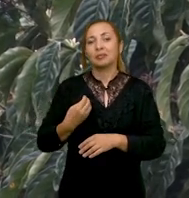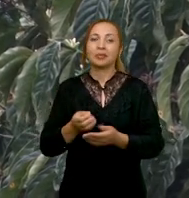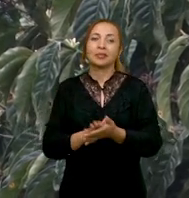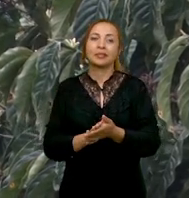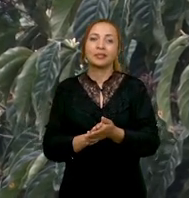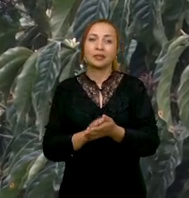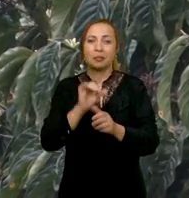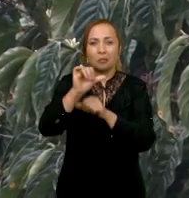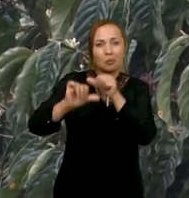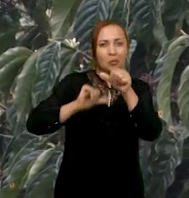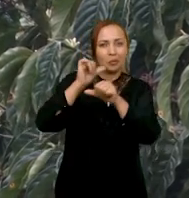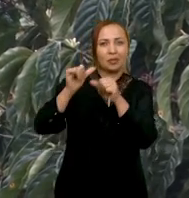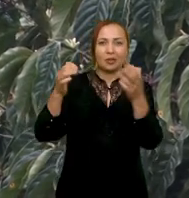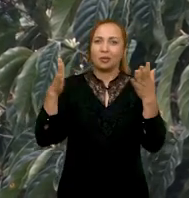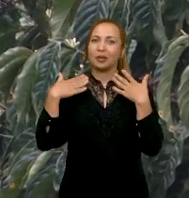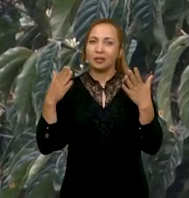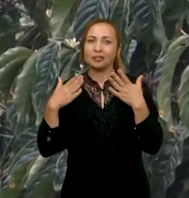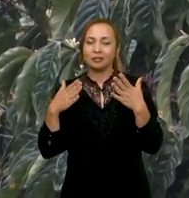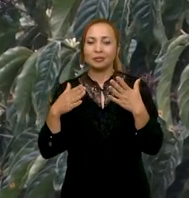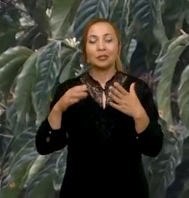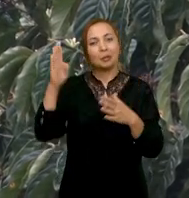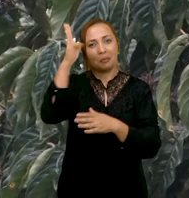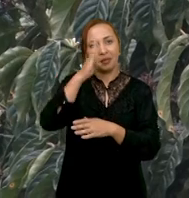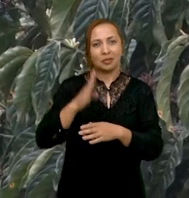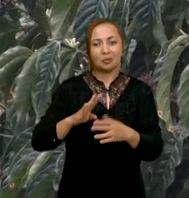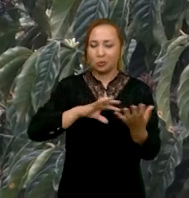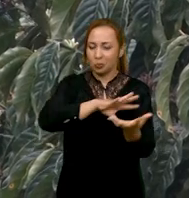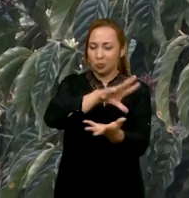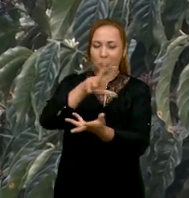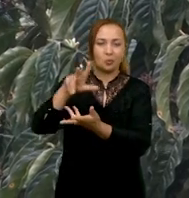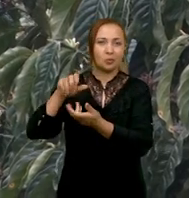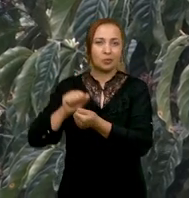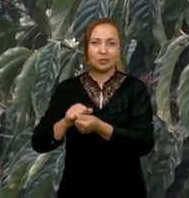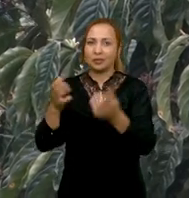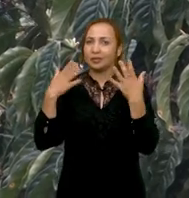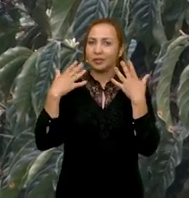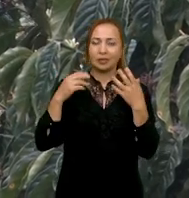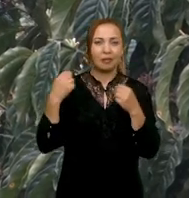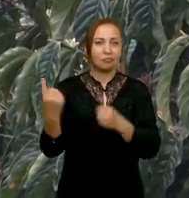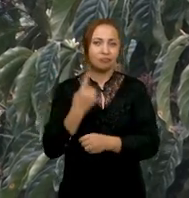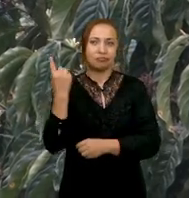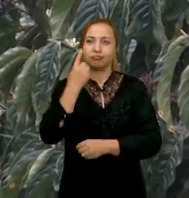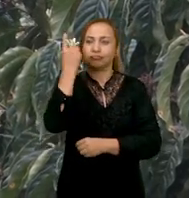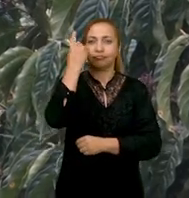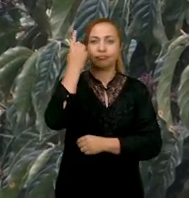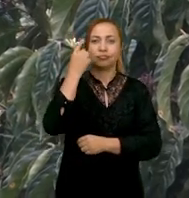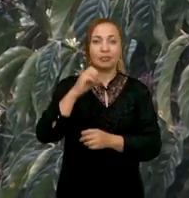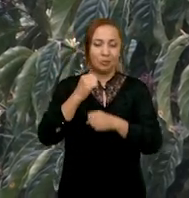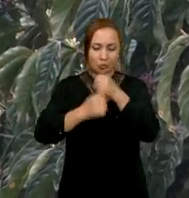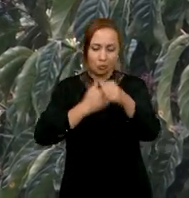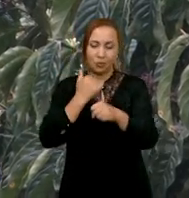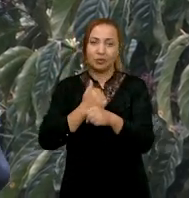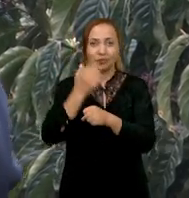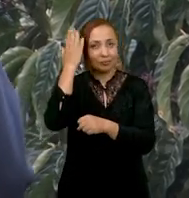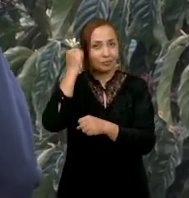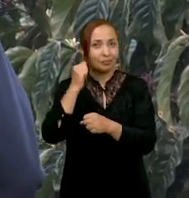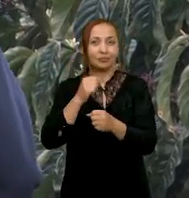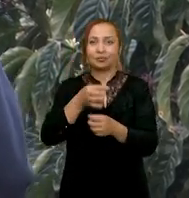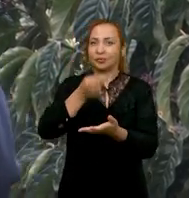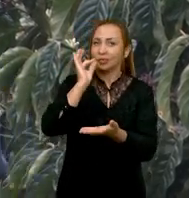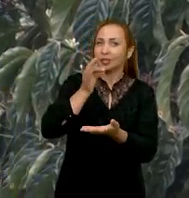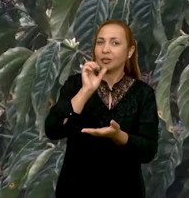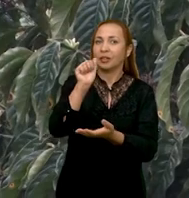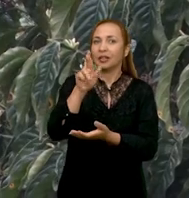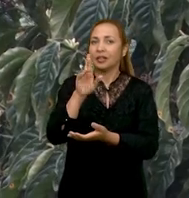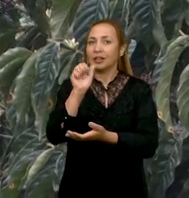essas mudanças climáticas, né? A nível de Brasil, de mundo. As temperaturas vêm aumentando muito ano a ano. A gente sabe que o café arábico,